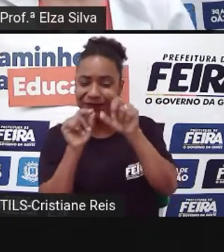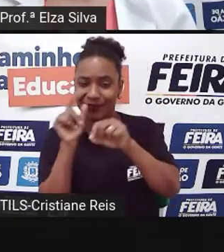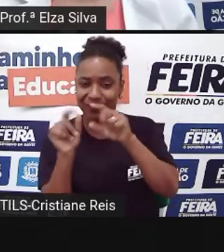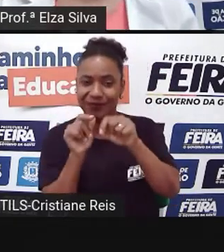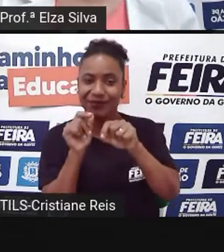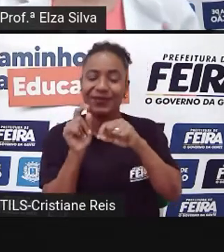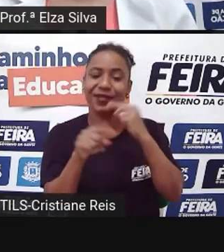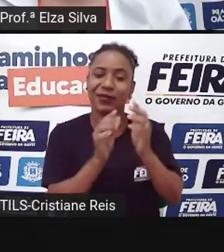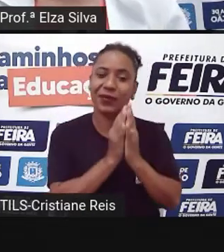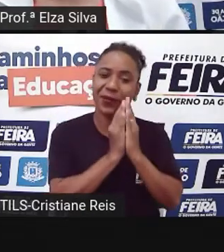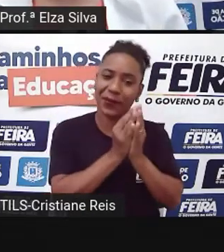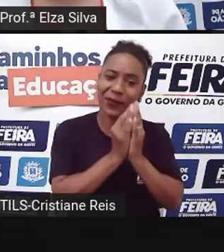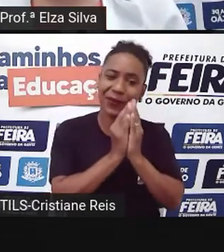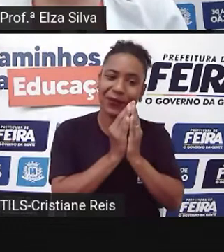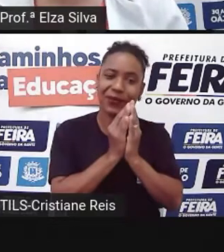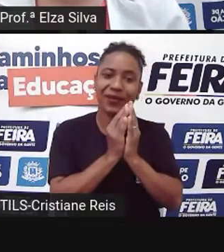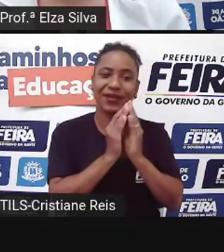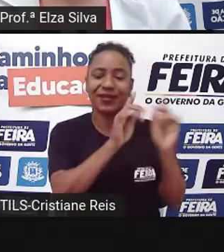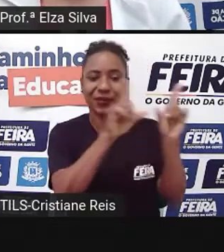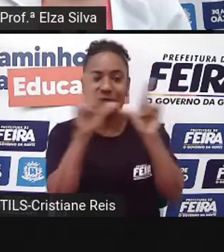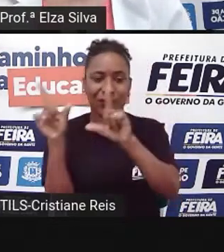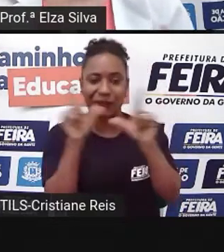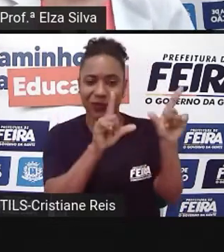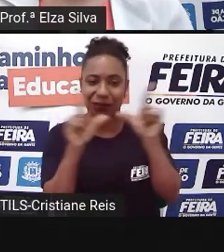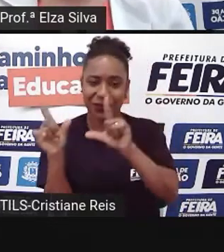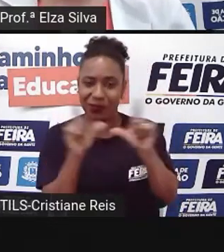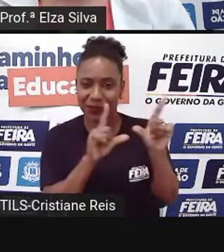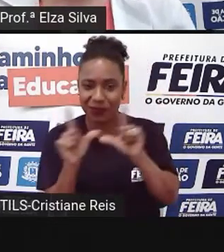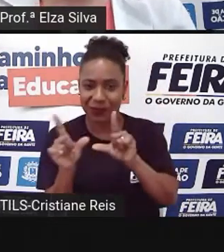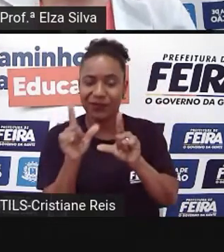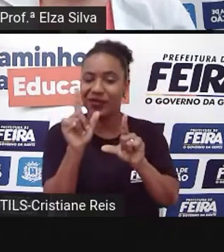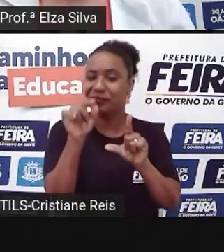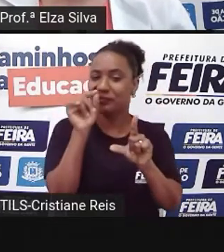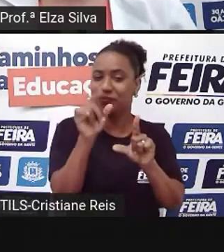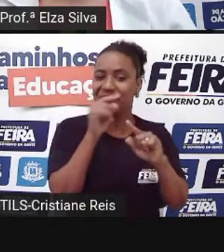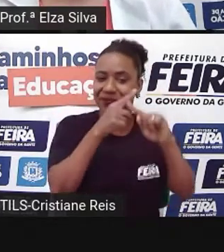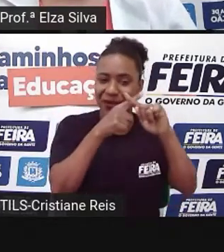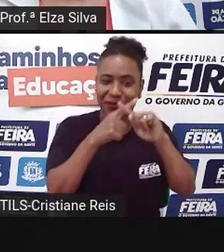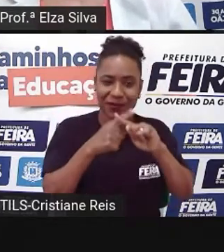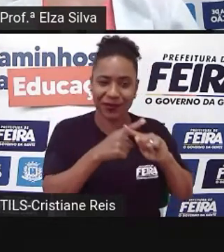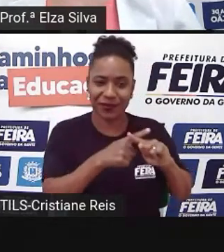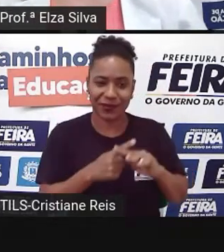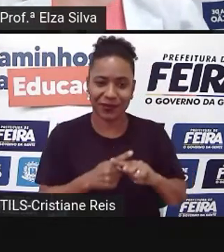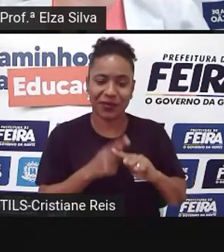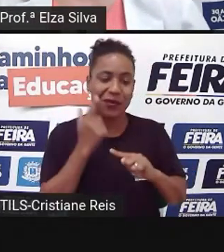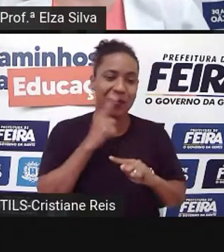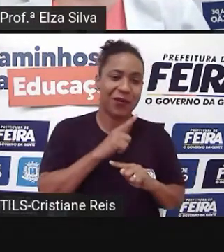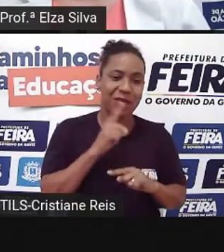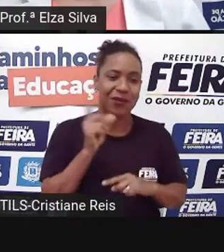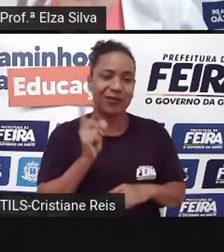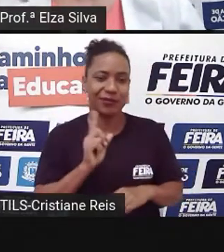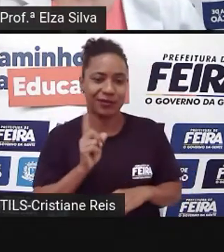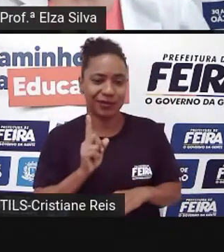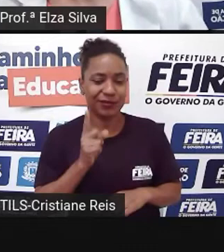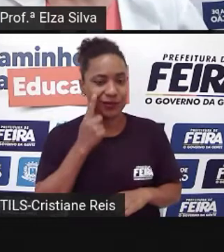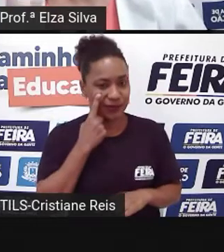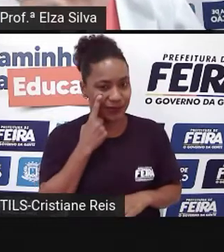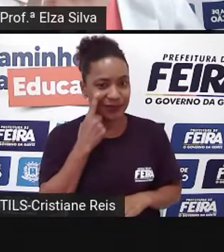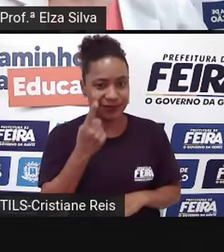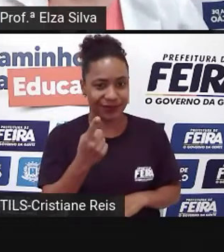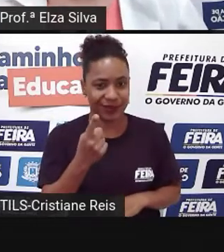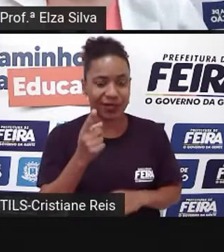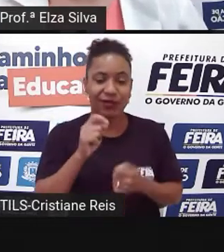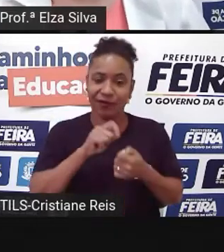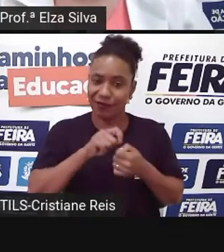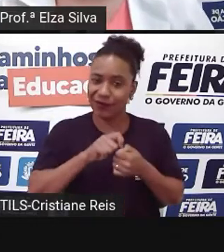atividades Que vocês gostariam de desenvolver agora Nas feiras Ok Então vejam que eu escolhi Aqui a minha tabela E eu